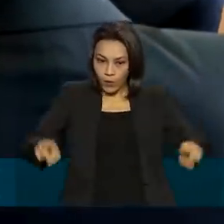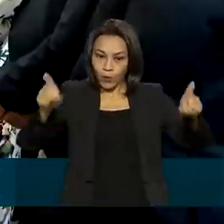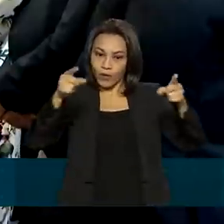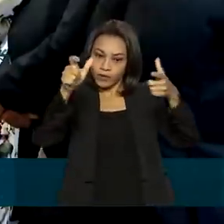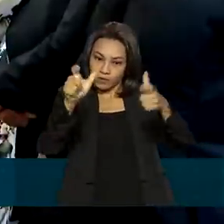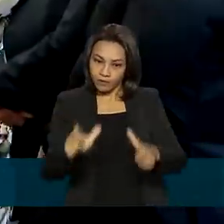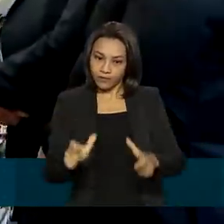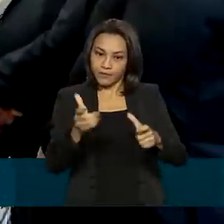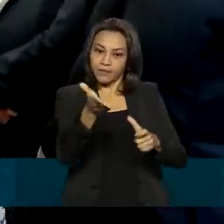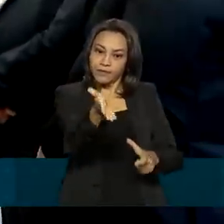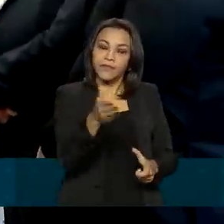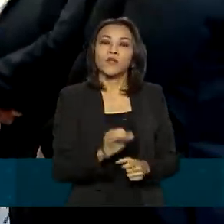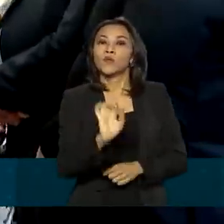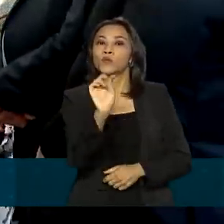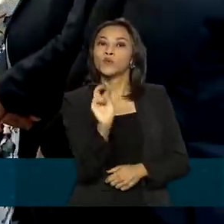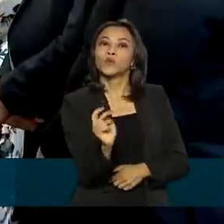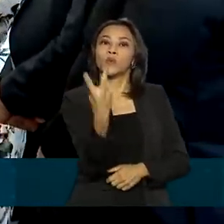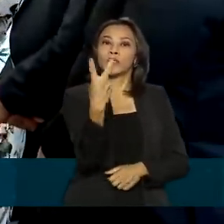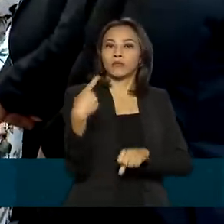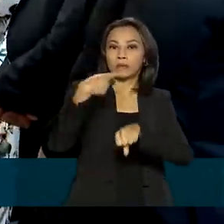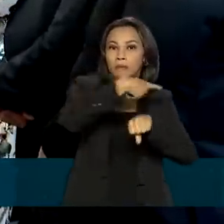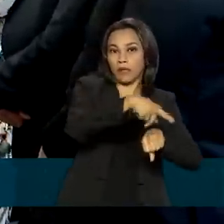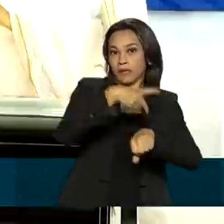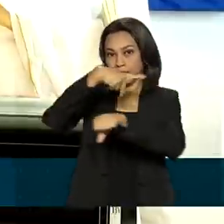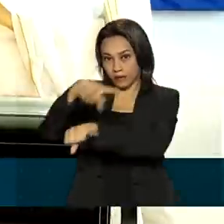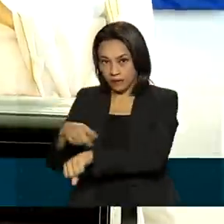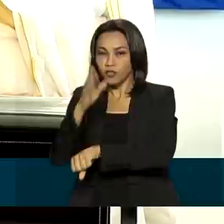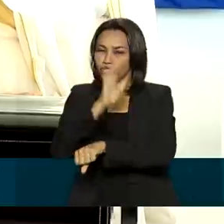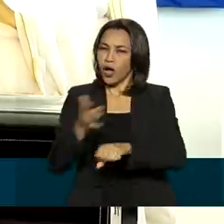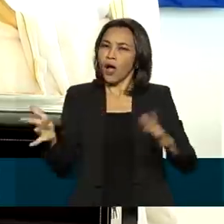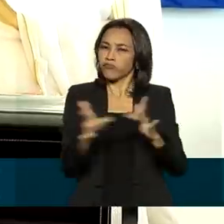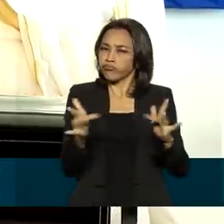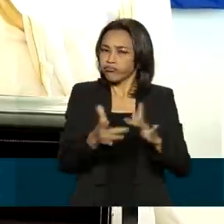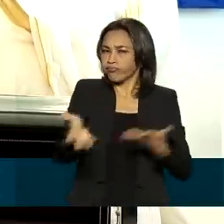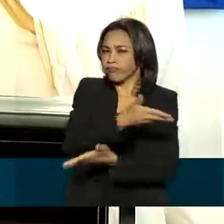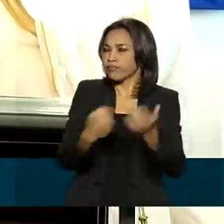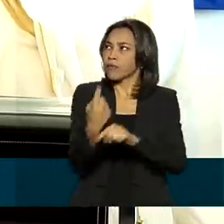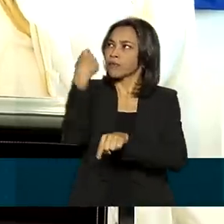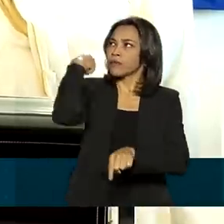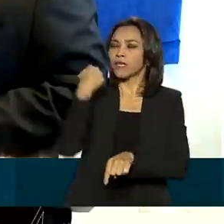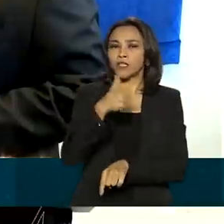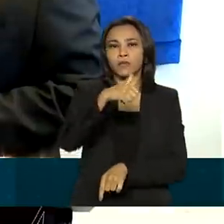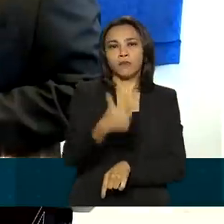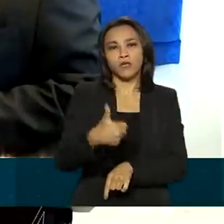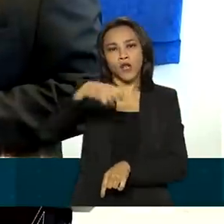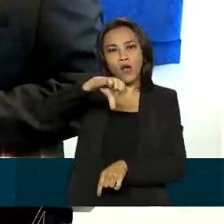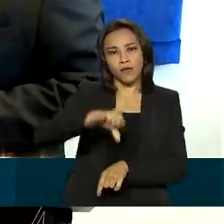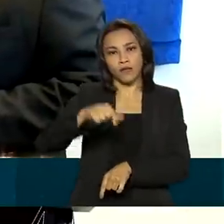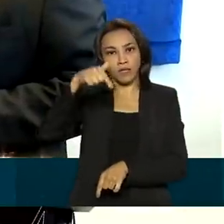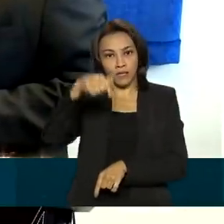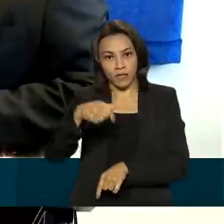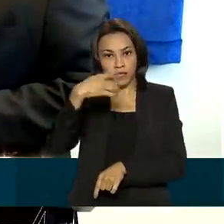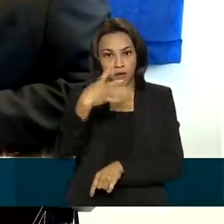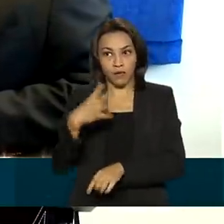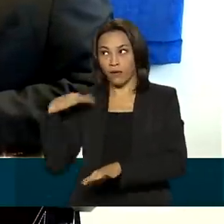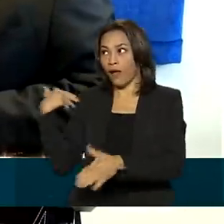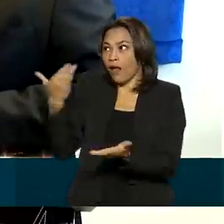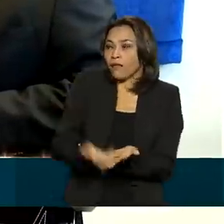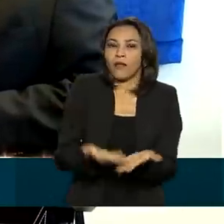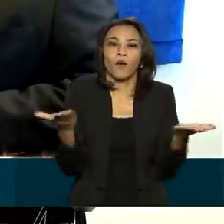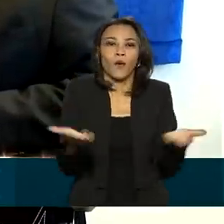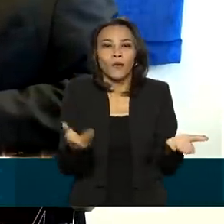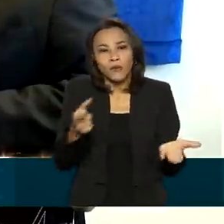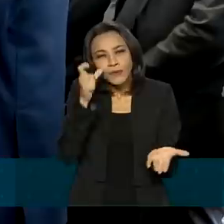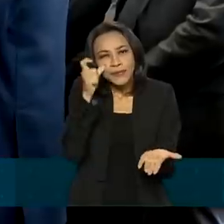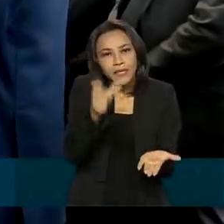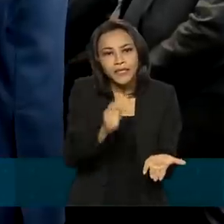Manama. As duas nações já mantinham relações diplomáticas desde 1974, mas até hoje os interesses brasileiros